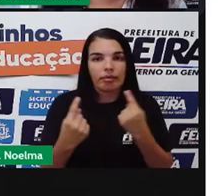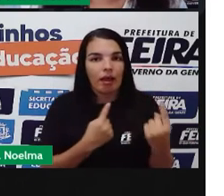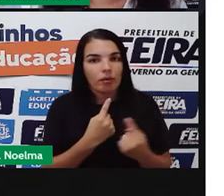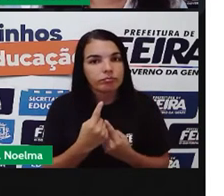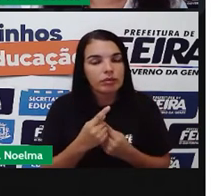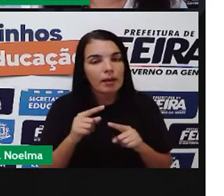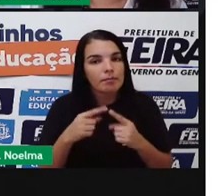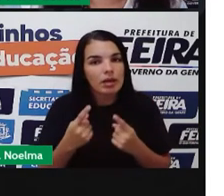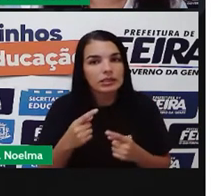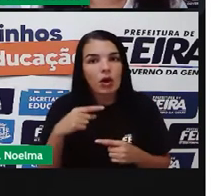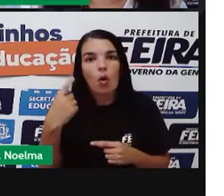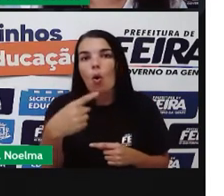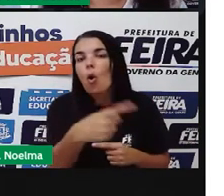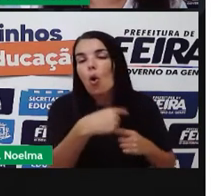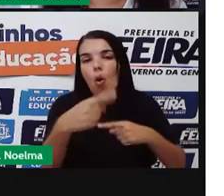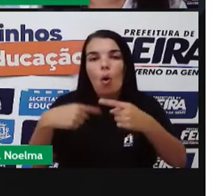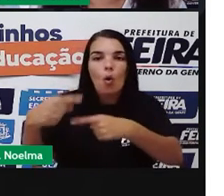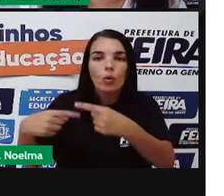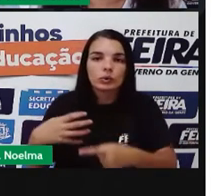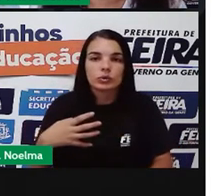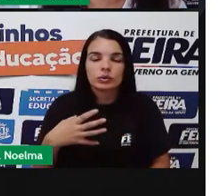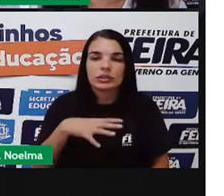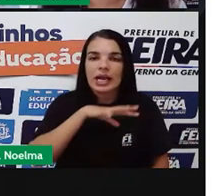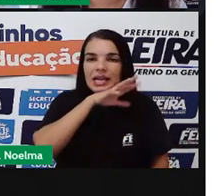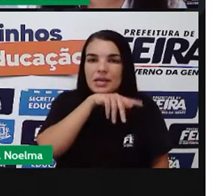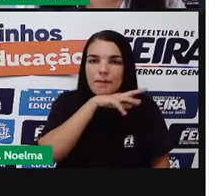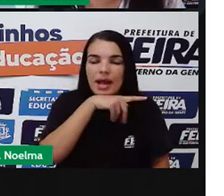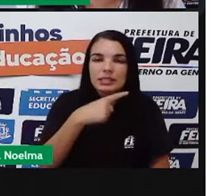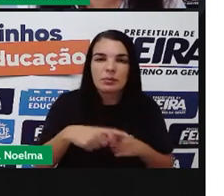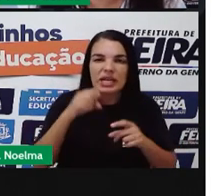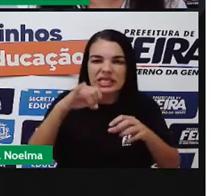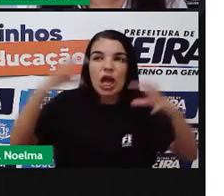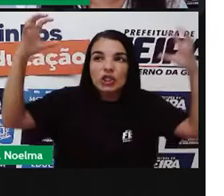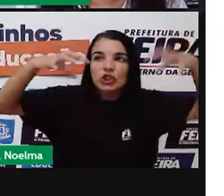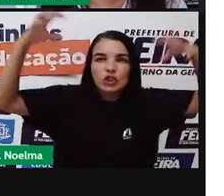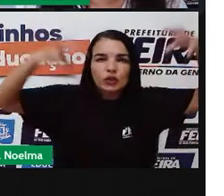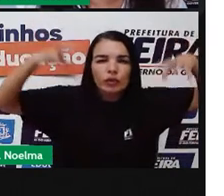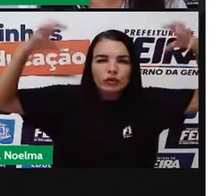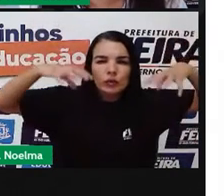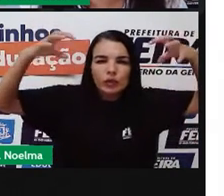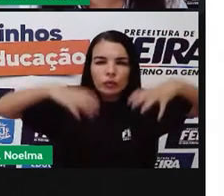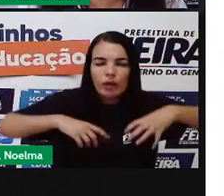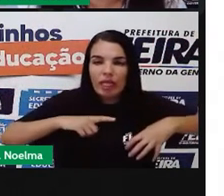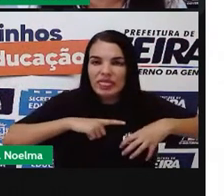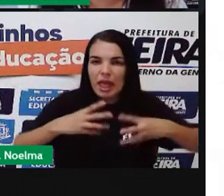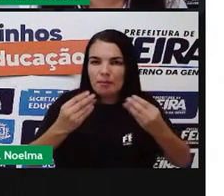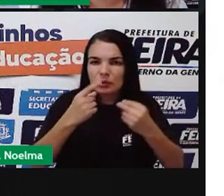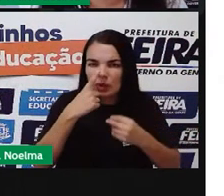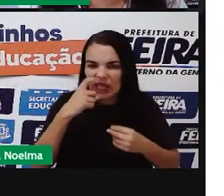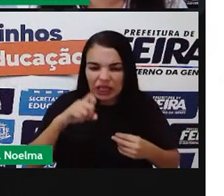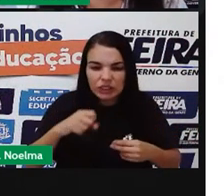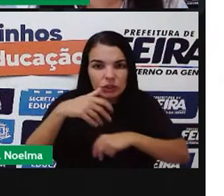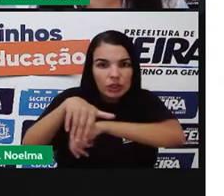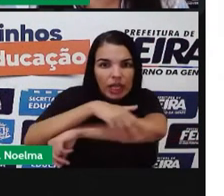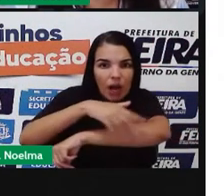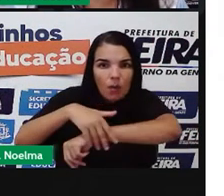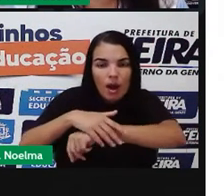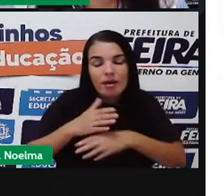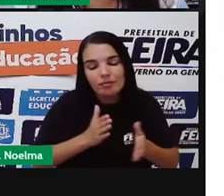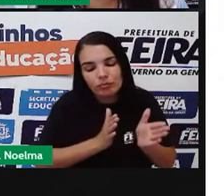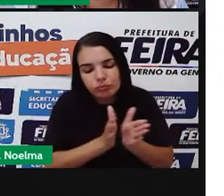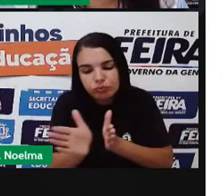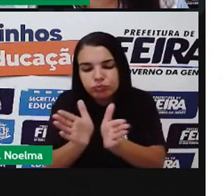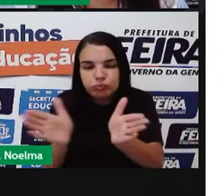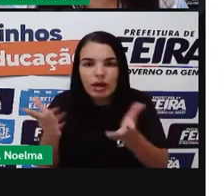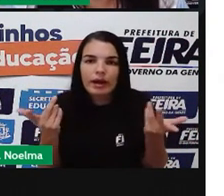mesmo os próprios animais. Uma vez com as enxorradas, né? Com a chuva aí, todo esse lixo, ele acaba caindo e